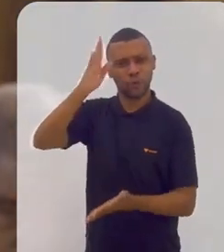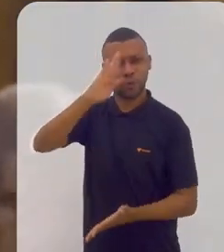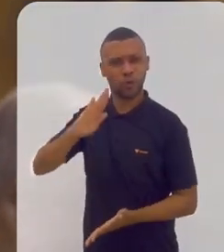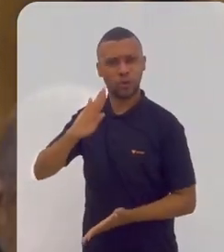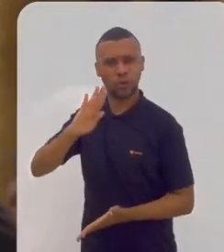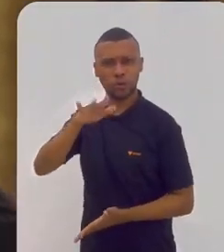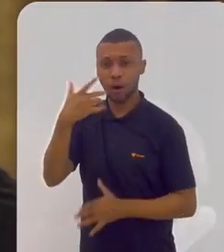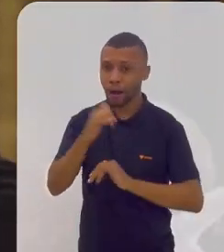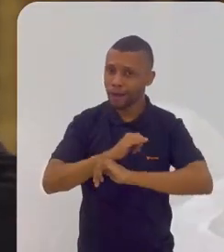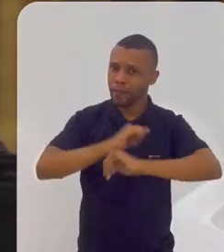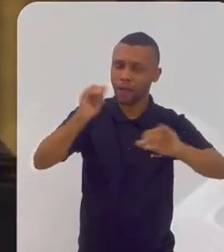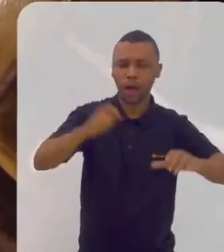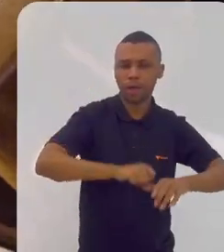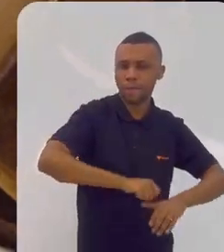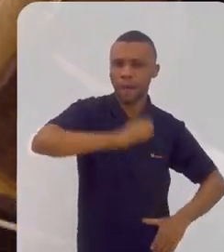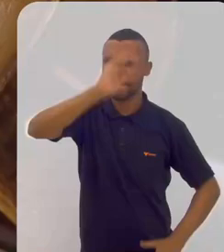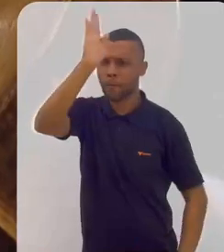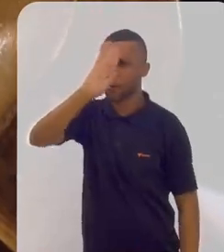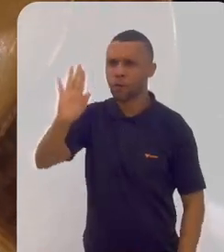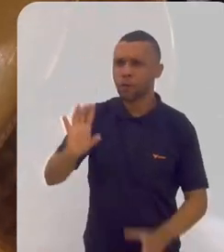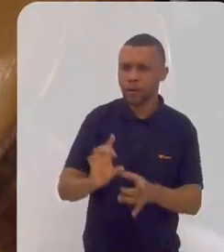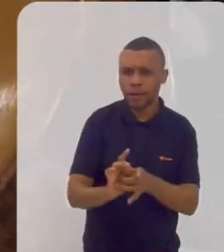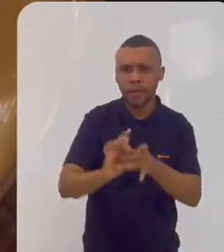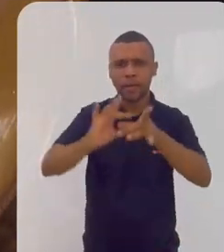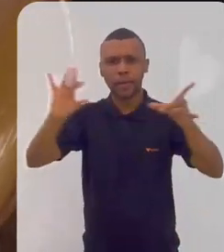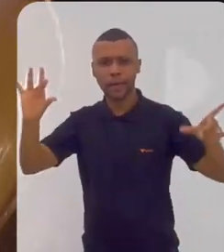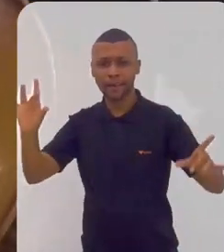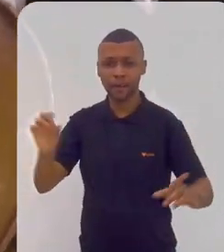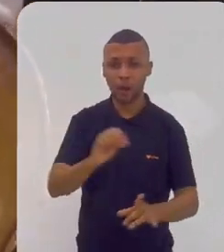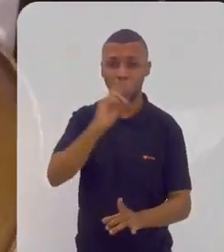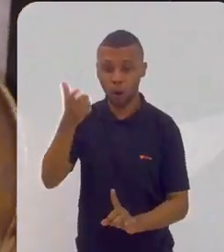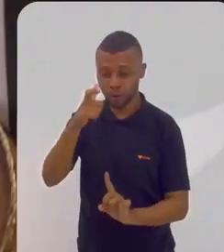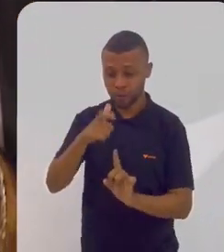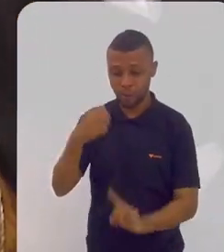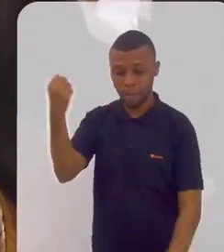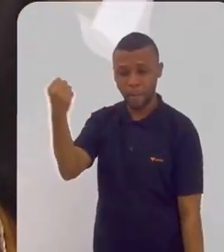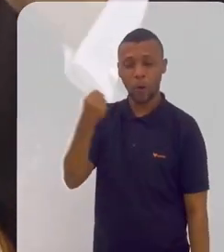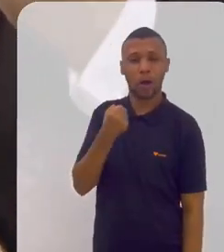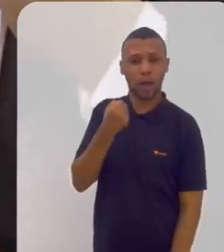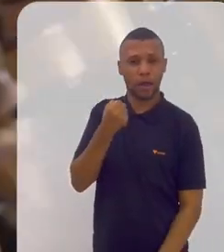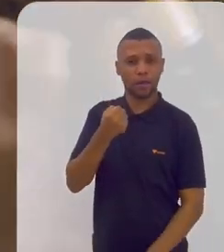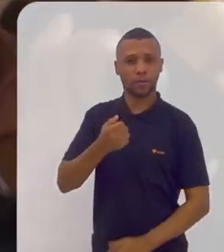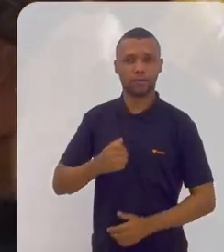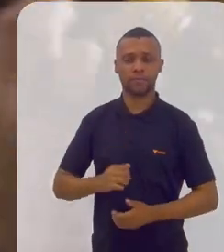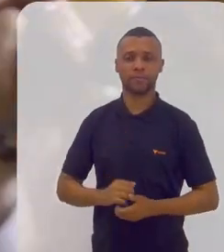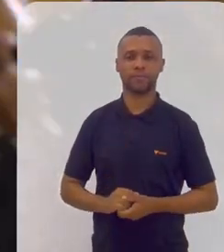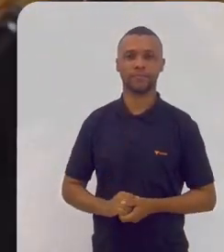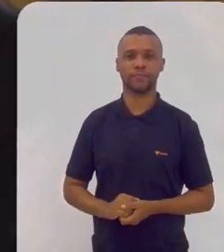brasil ou ficar a pátria livre ou morrer pelo brasil e